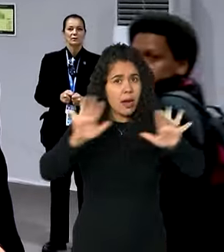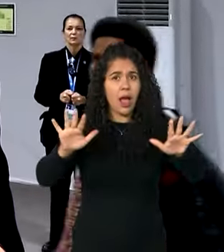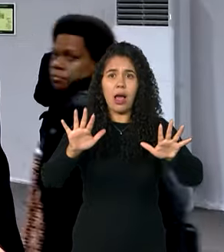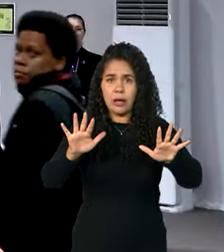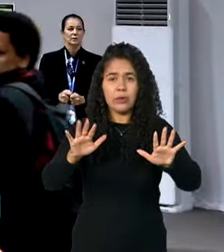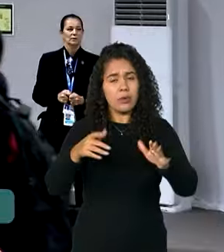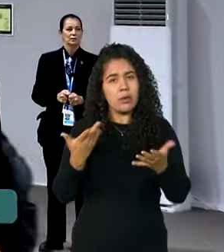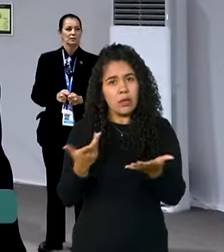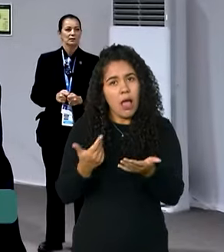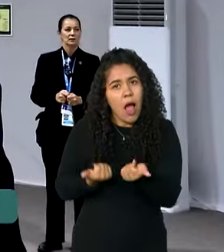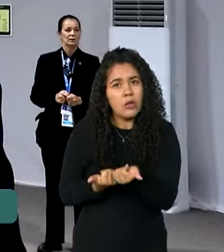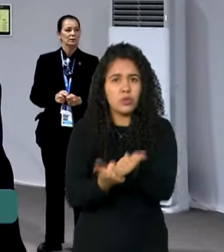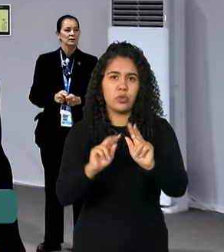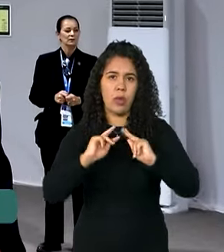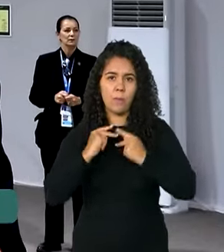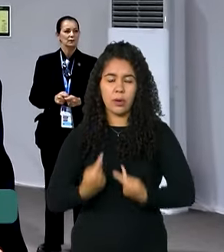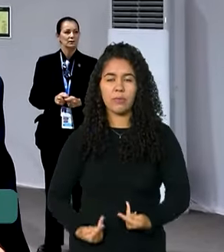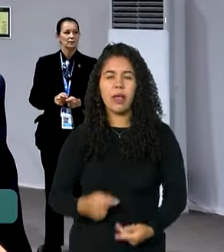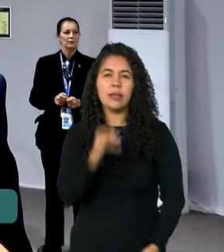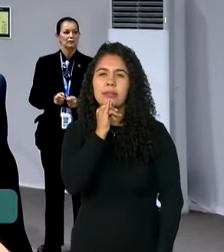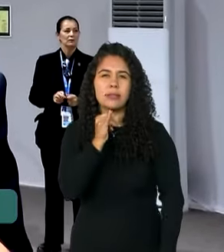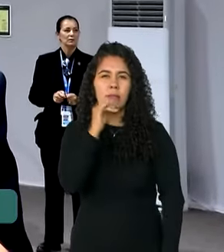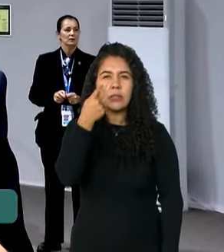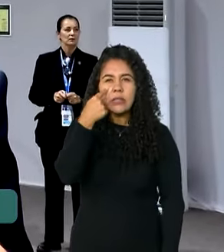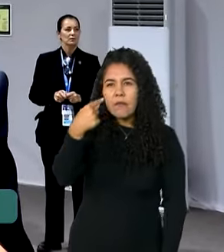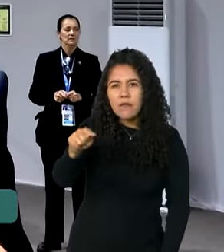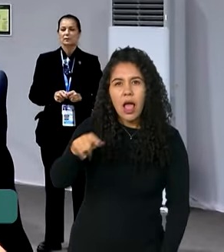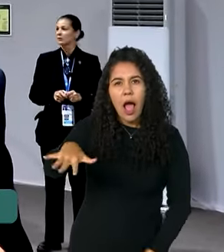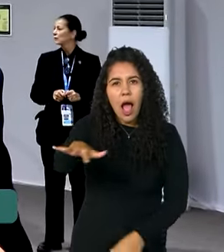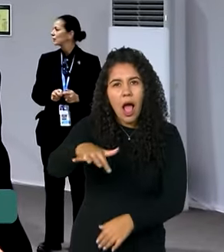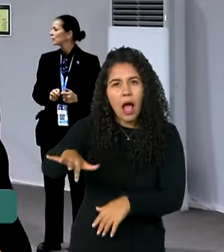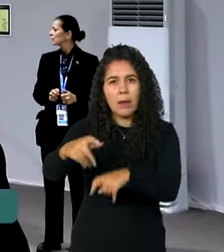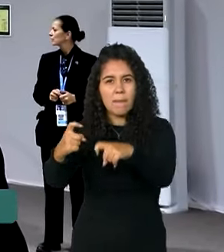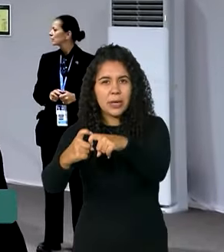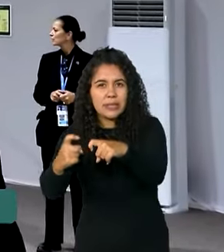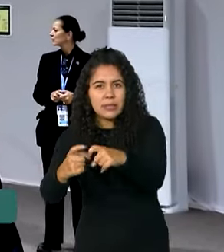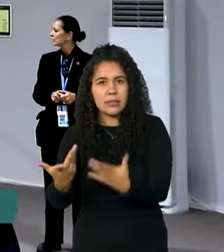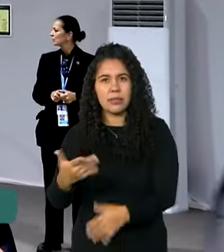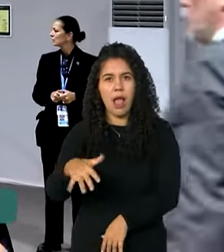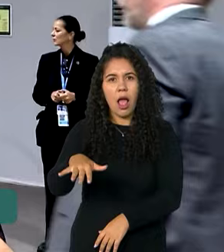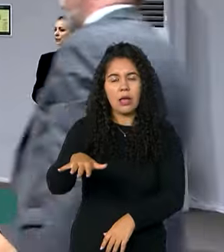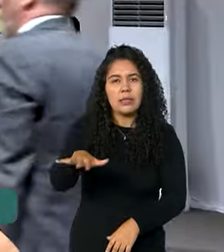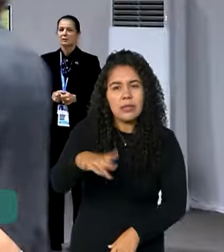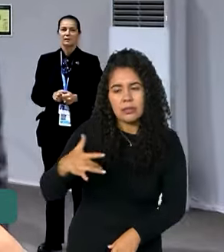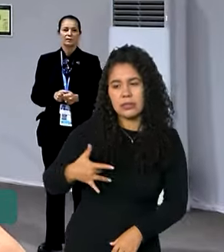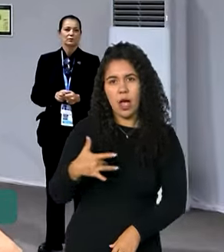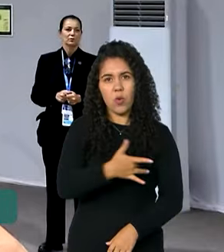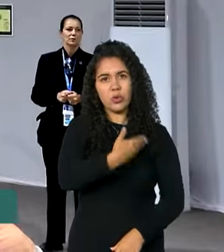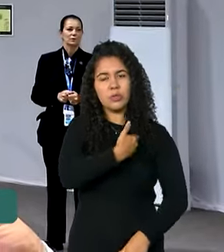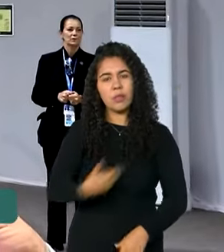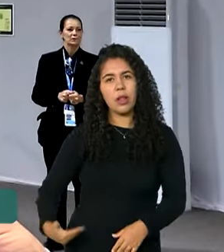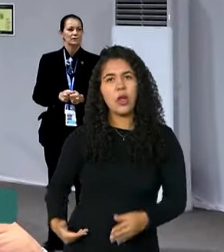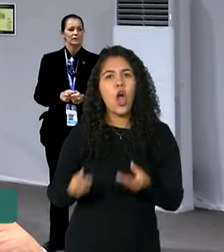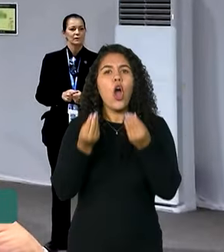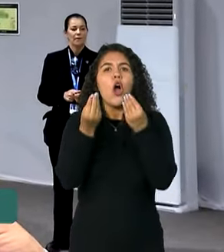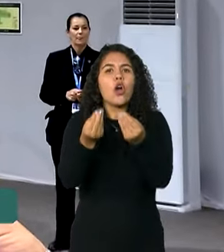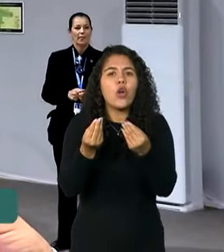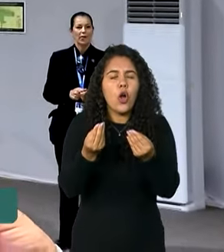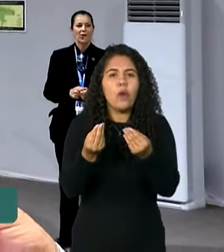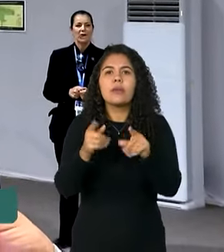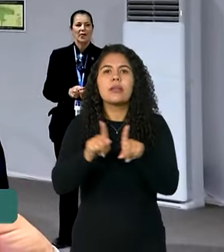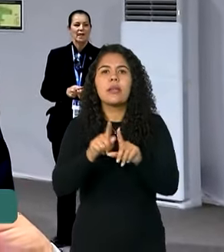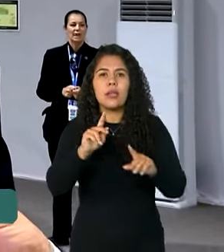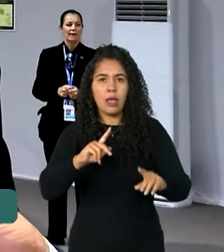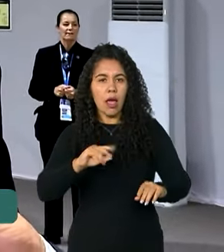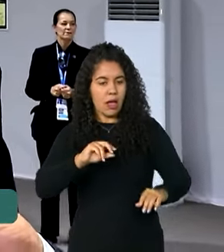Se você verificar na área, por exemplo, da medicina, da saúde pública, como é que nós dobramos a expectativa de vida no mundo,